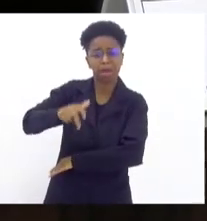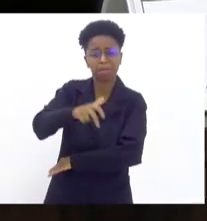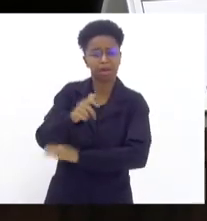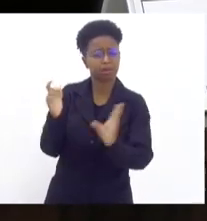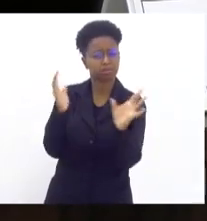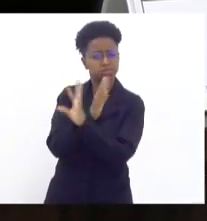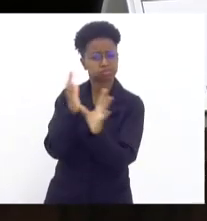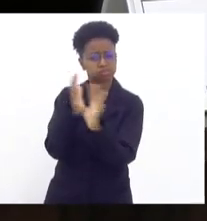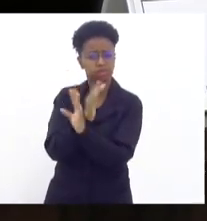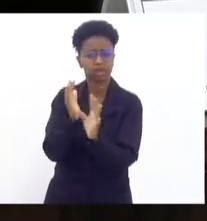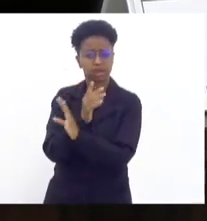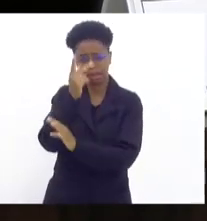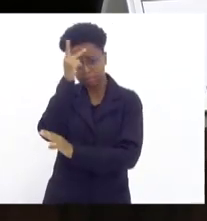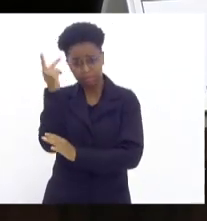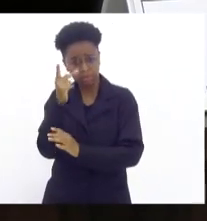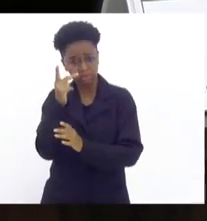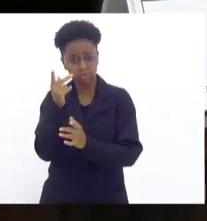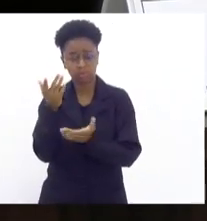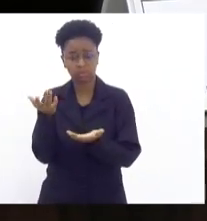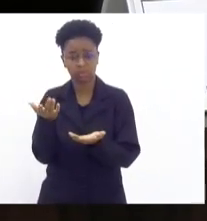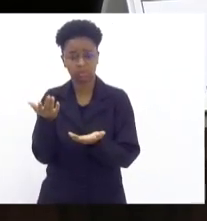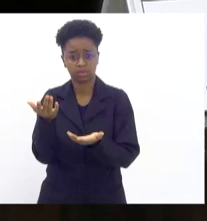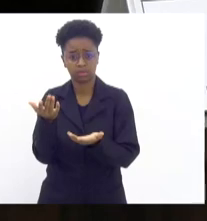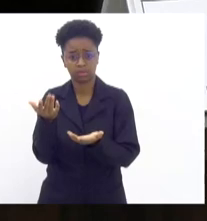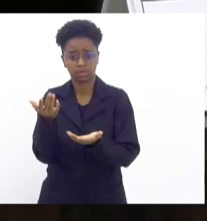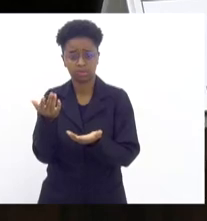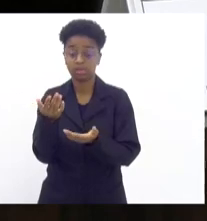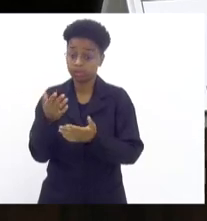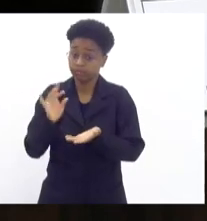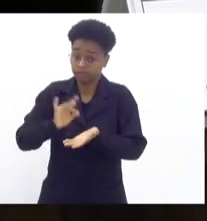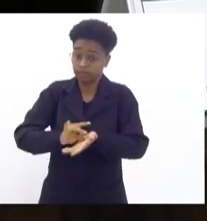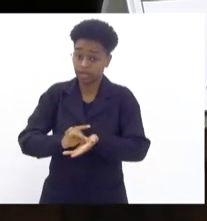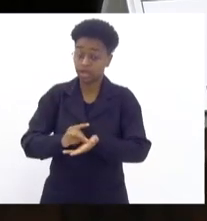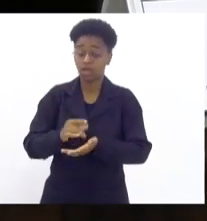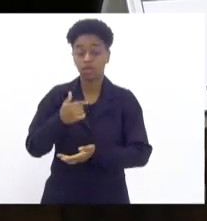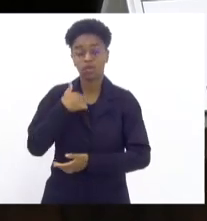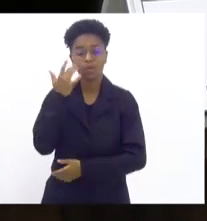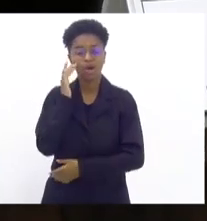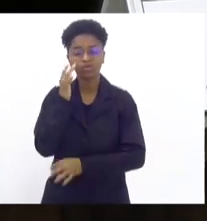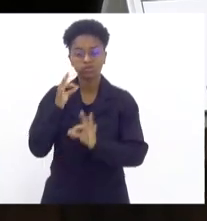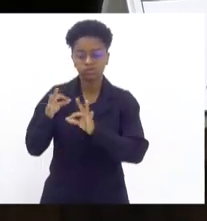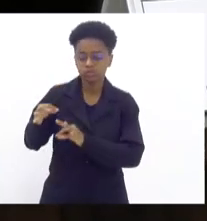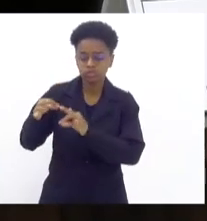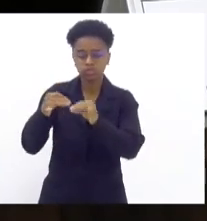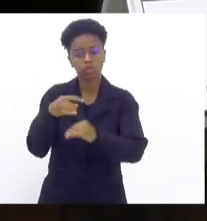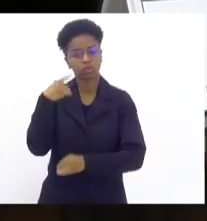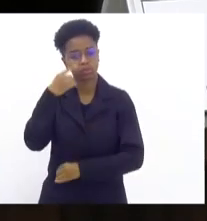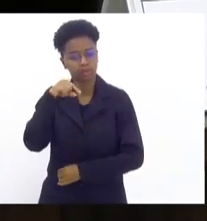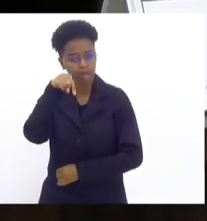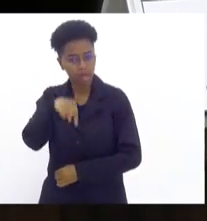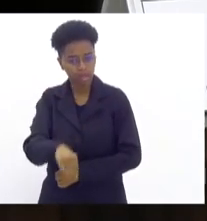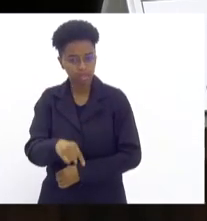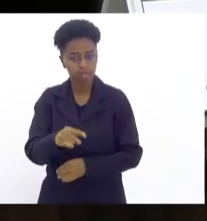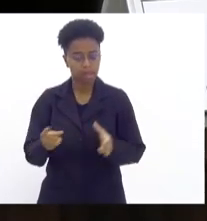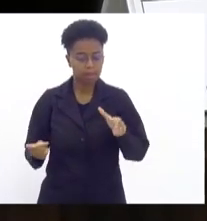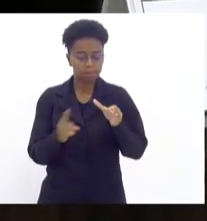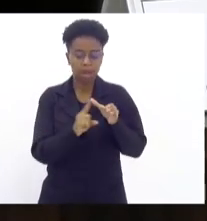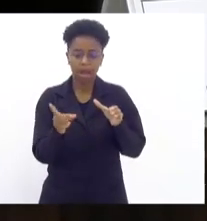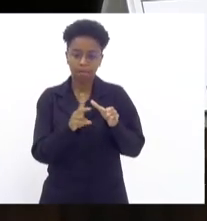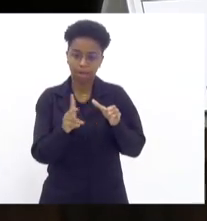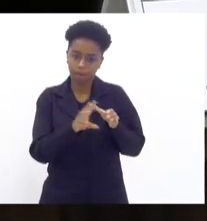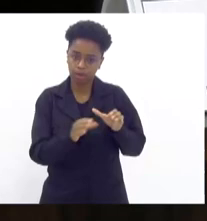circulação de Bras de Pina. Tanto é verdade que eu acho que todos os deputados aqui que compõem a comissão de segurança